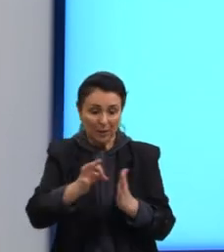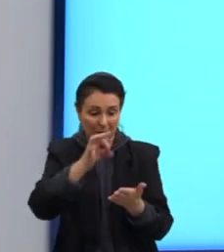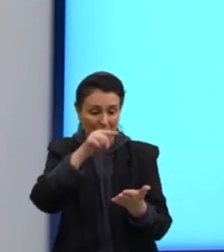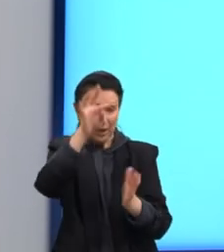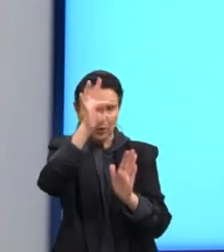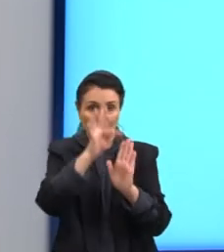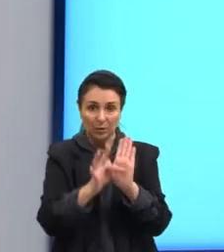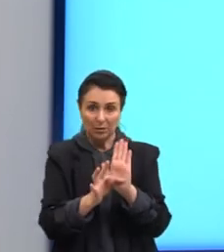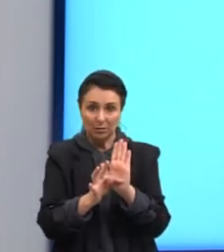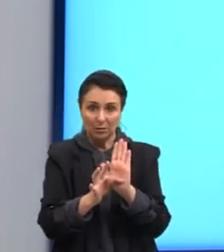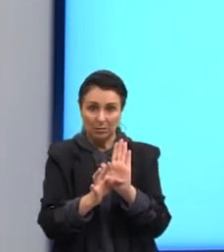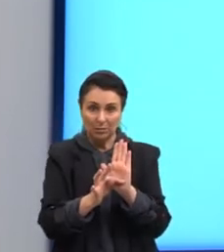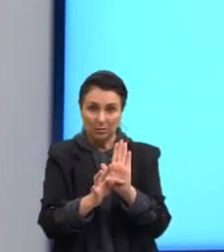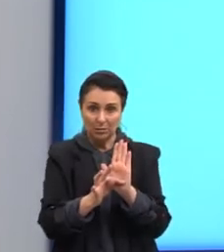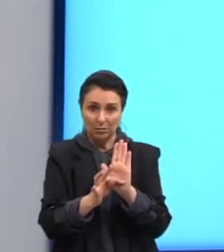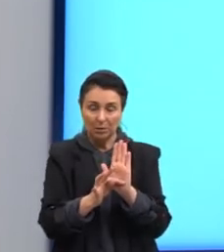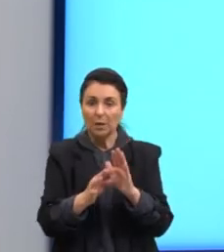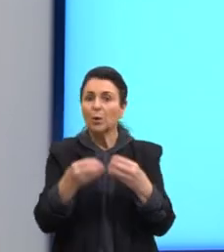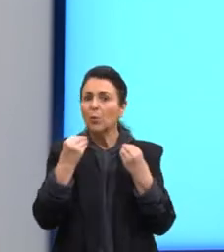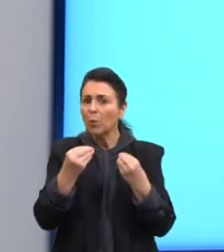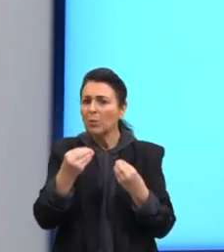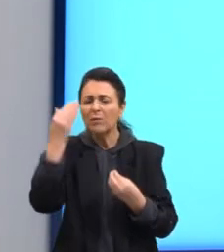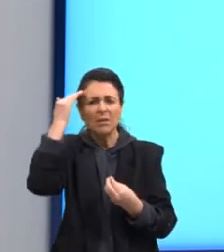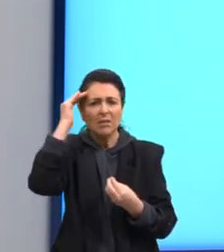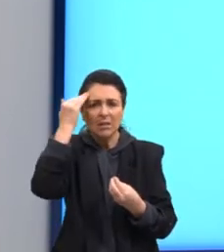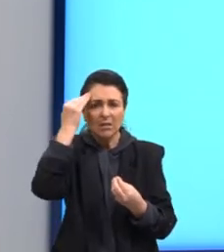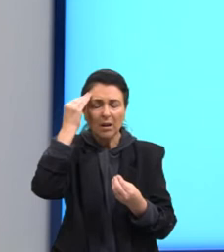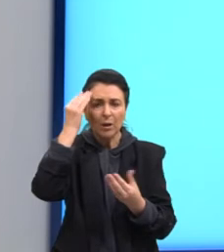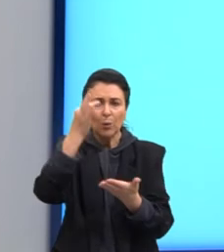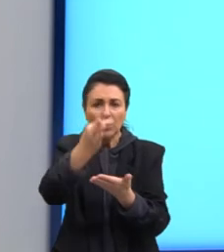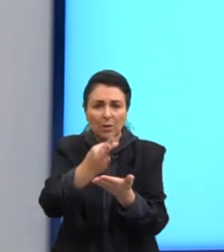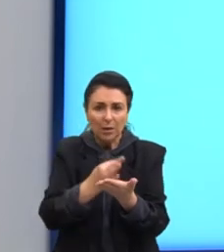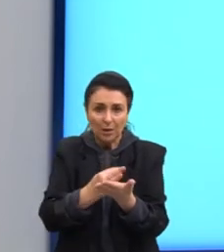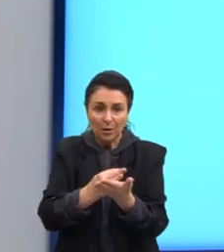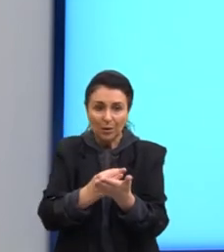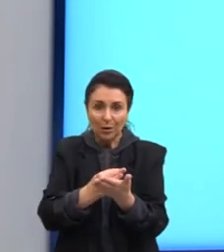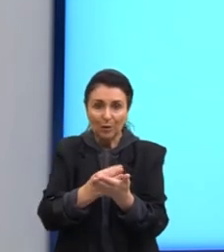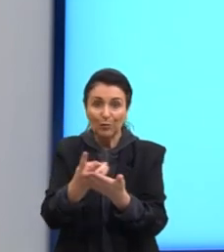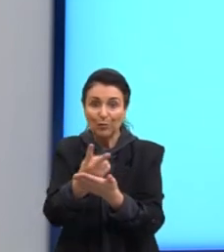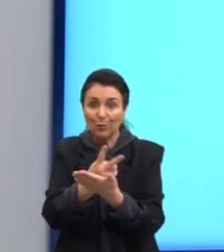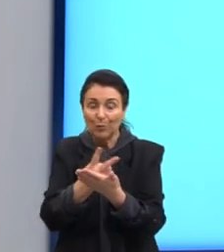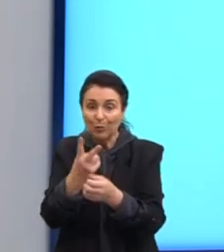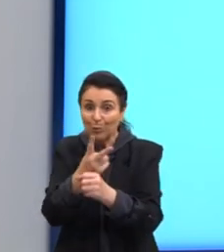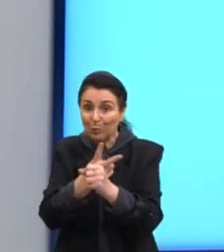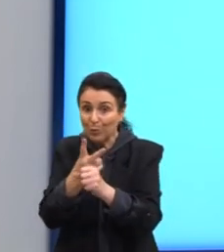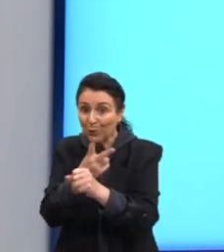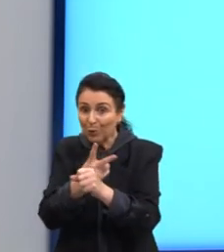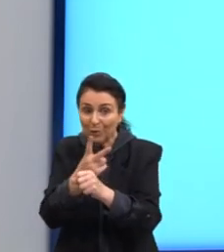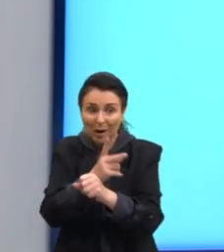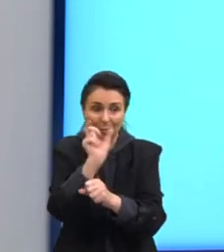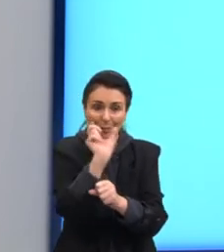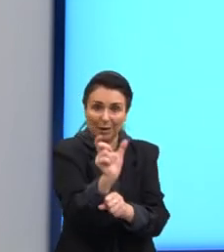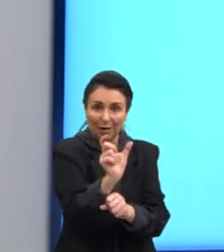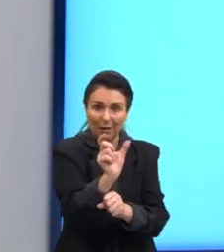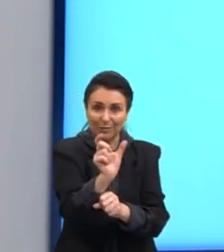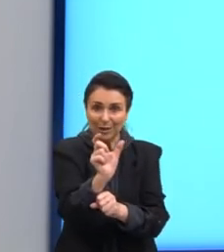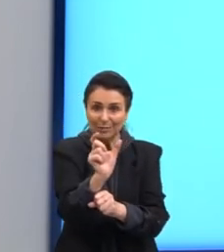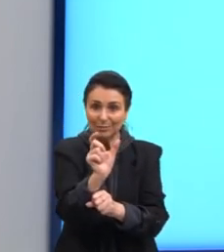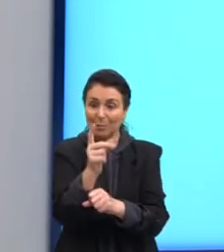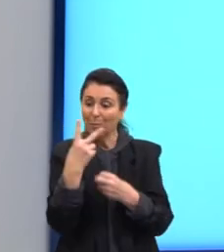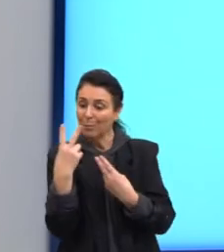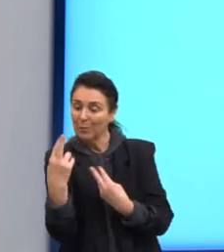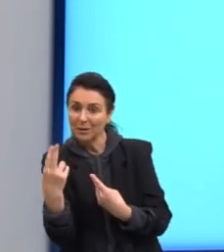Então, pra eu entender o texto, eu vou procurar primeiramente as palavras cognatas. Esse é o primeiro momento. Certo?